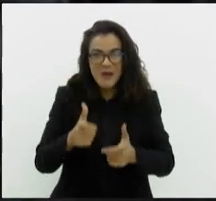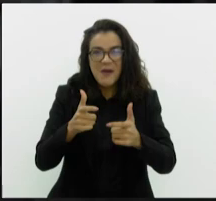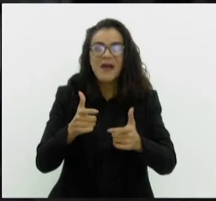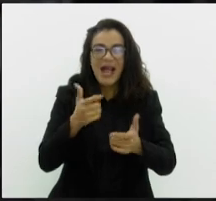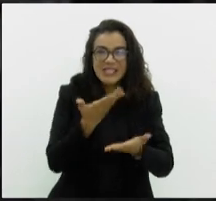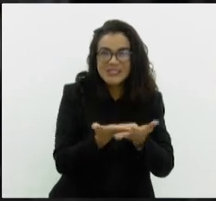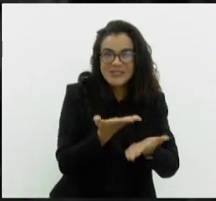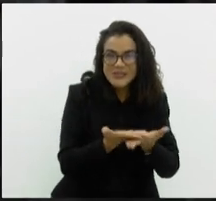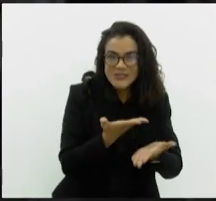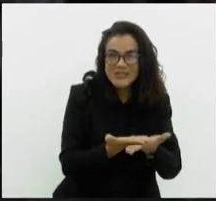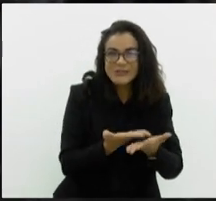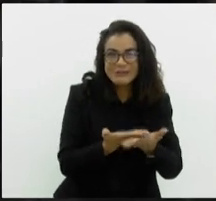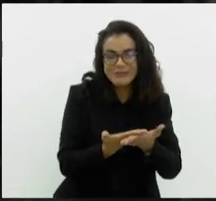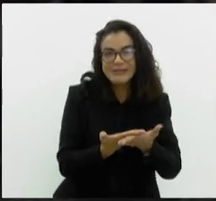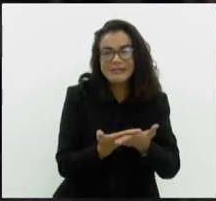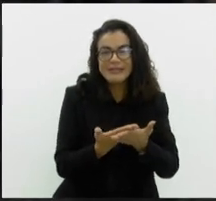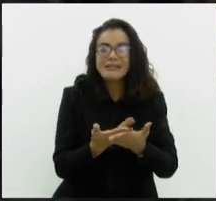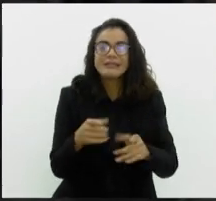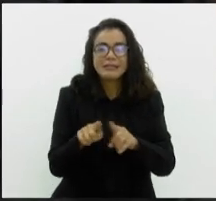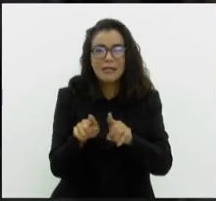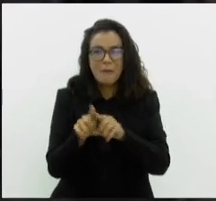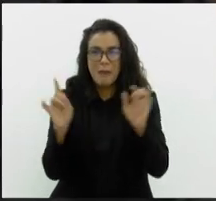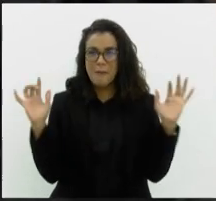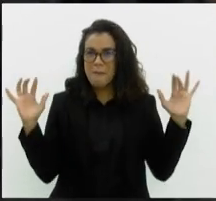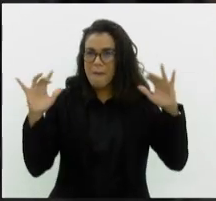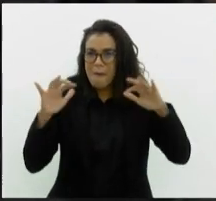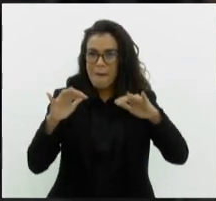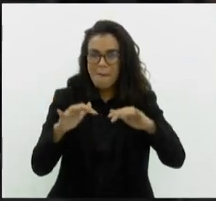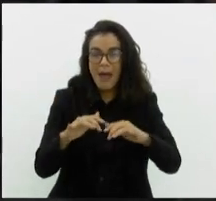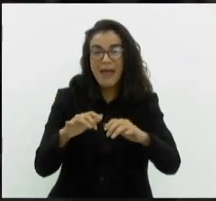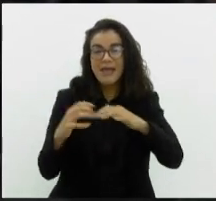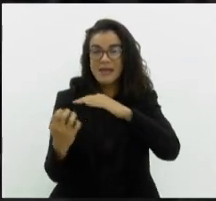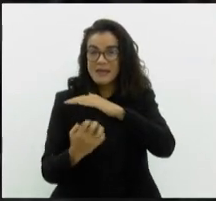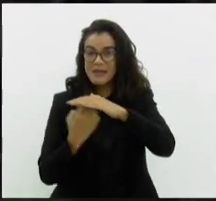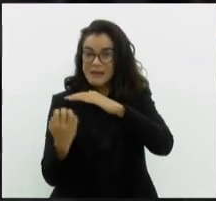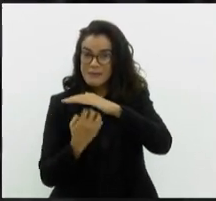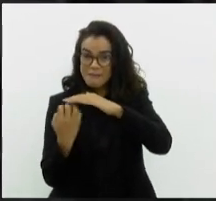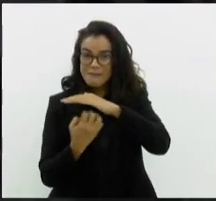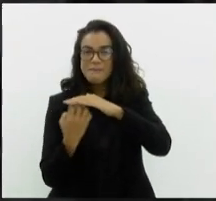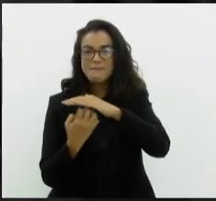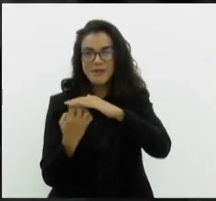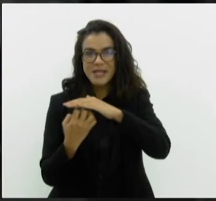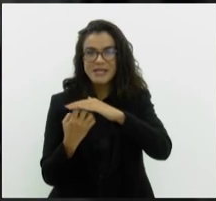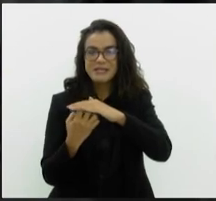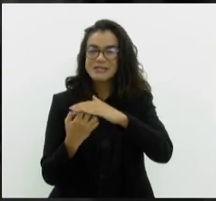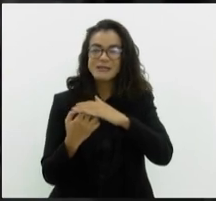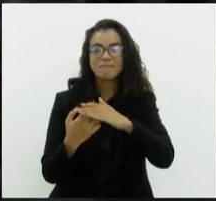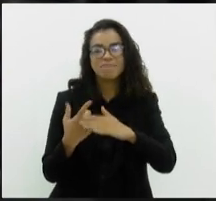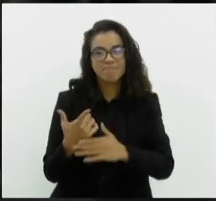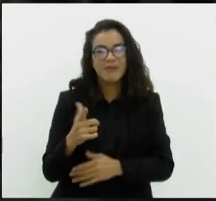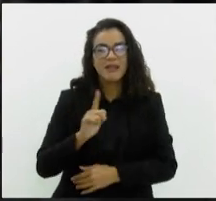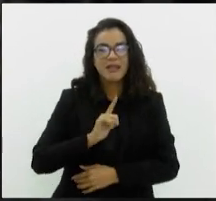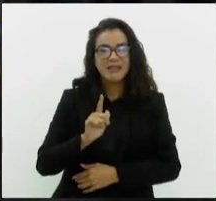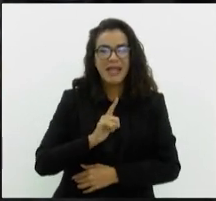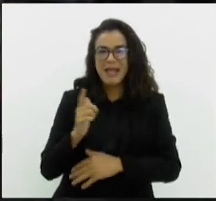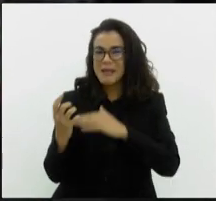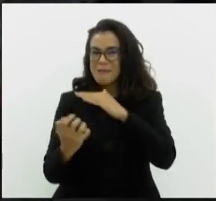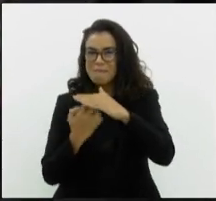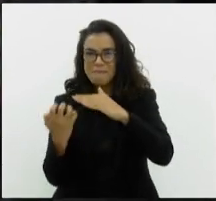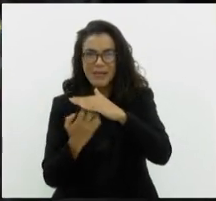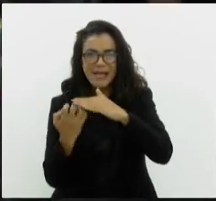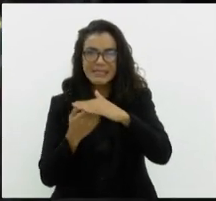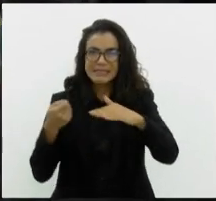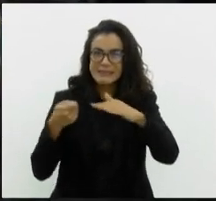cidade, de outros lugares, vindo se instalar aqui com grandes empresas também, entrando nesse hub, onde a gente quer ter as startups e as grandes empresas dos